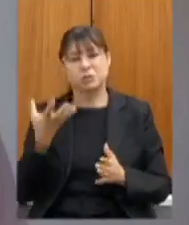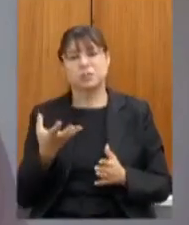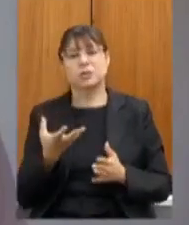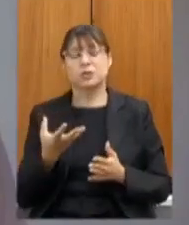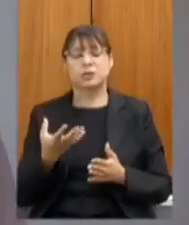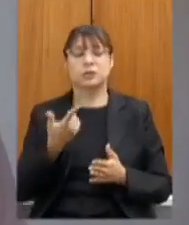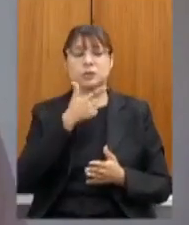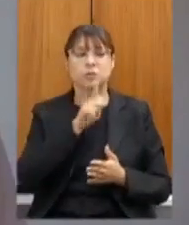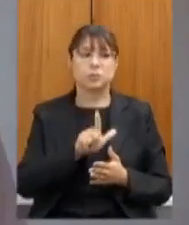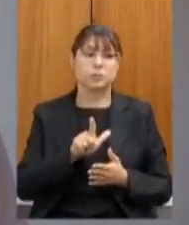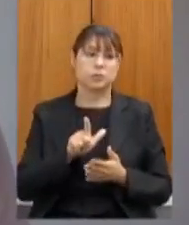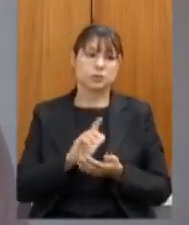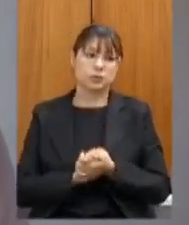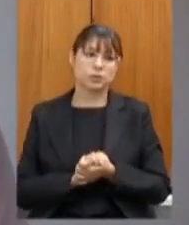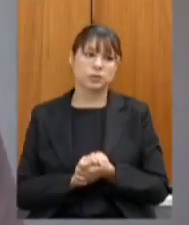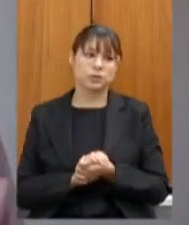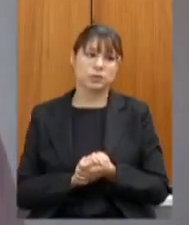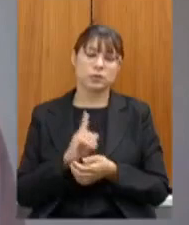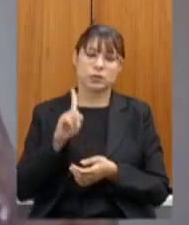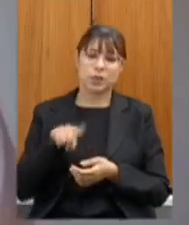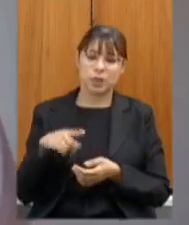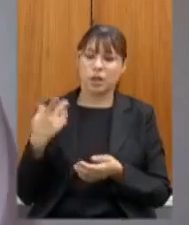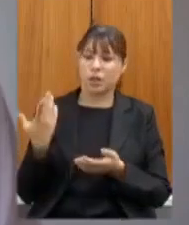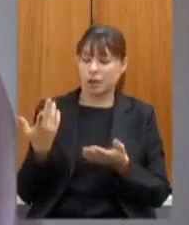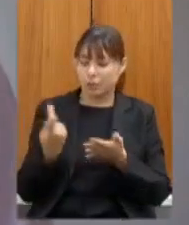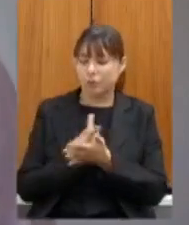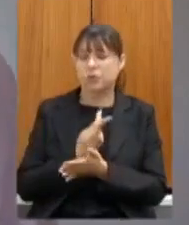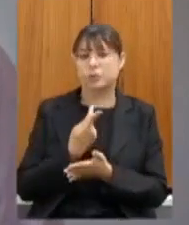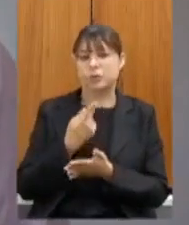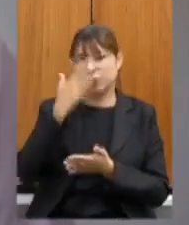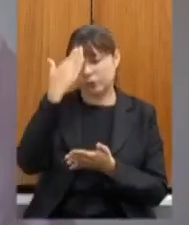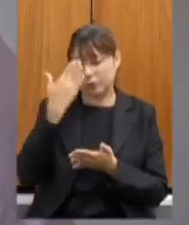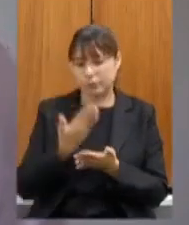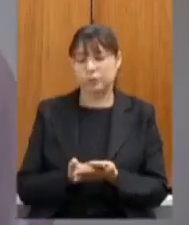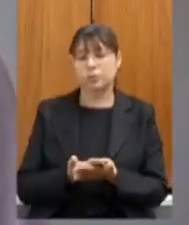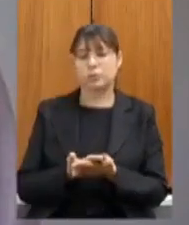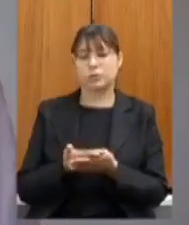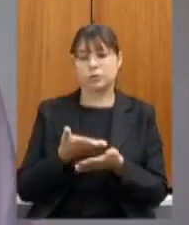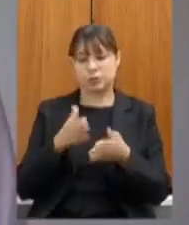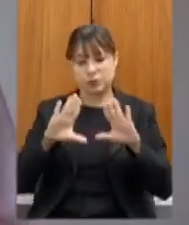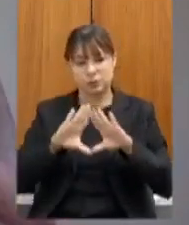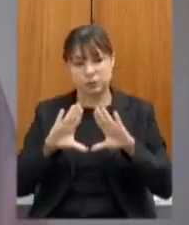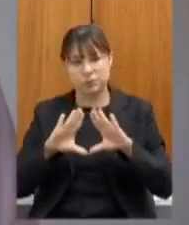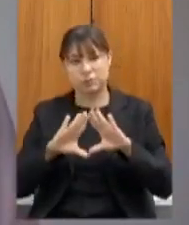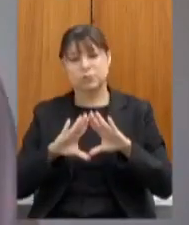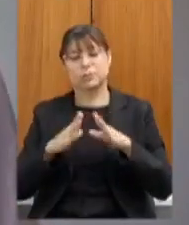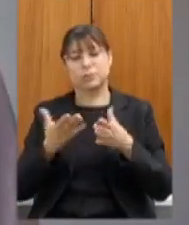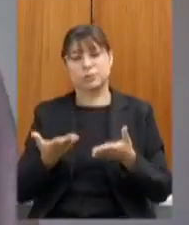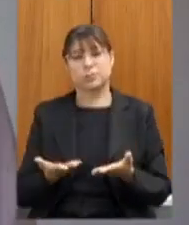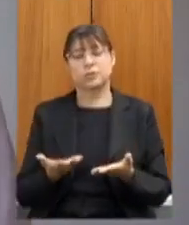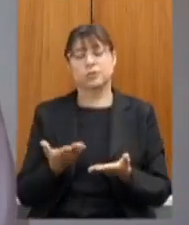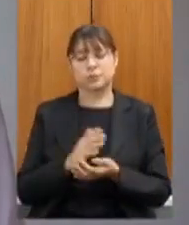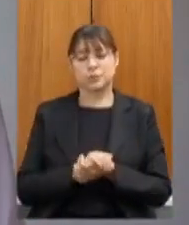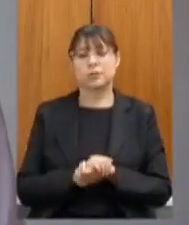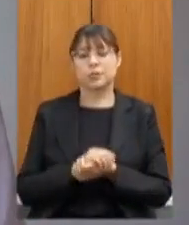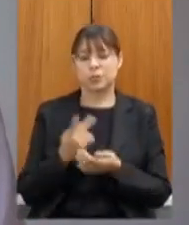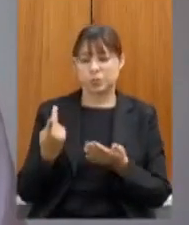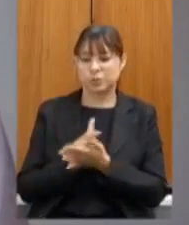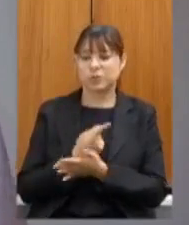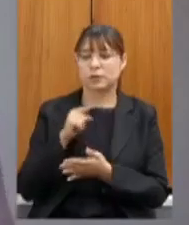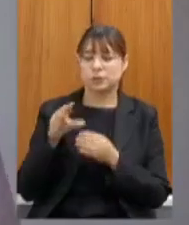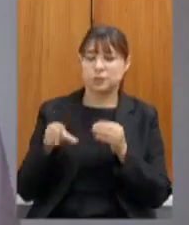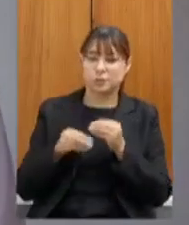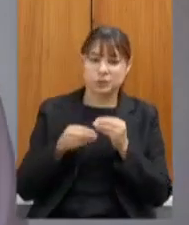fazer valer a confiança que essa casa que a Assembleia Legislativa fez a operação dessas emendas então